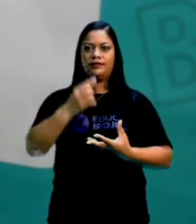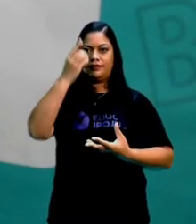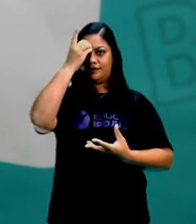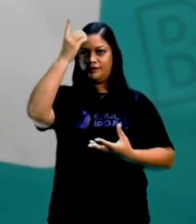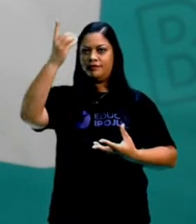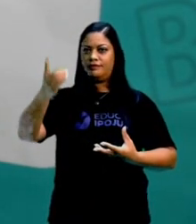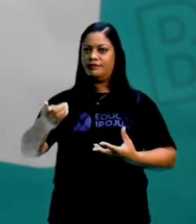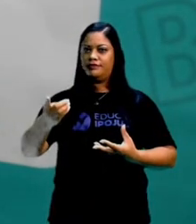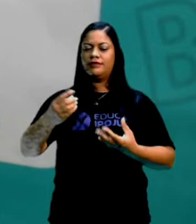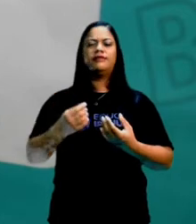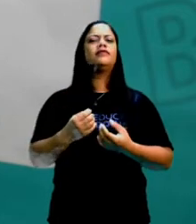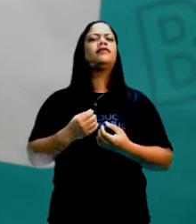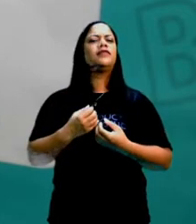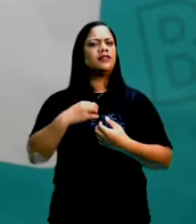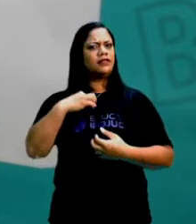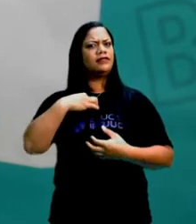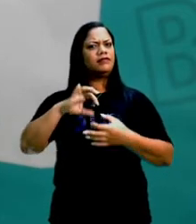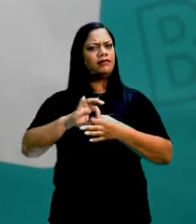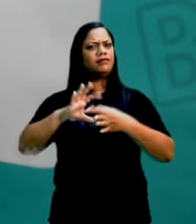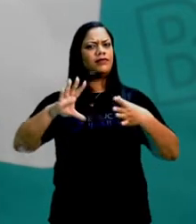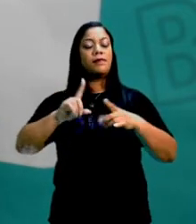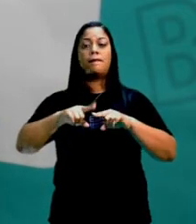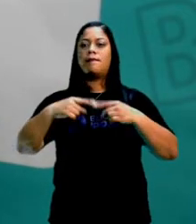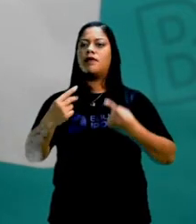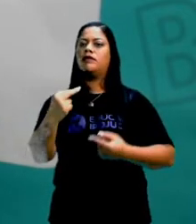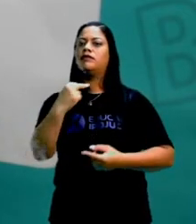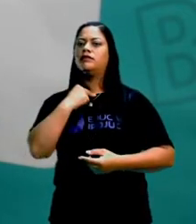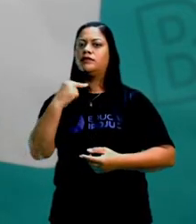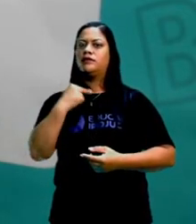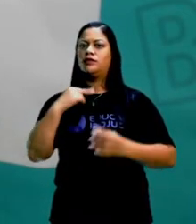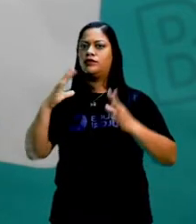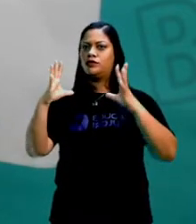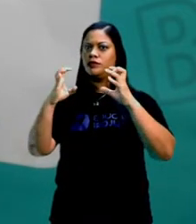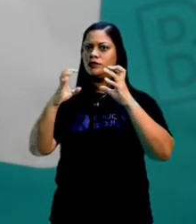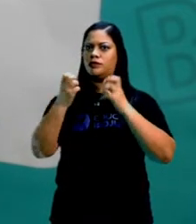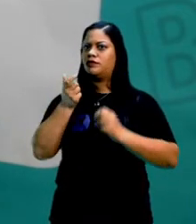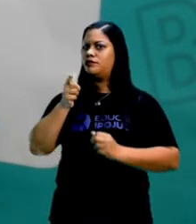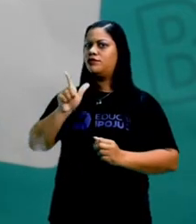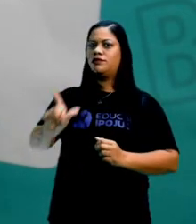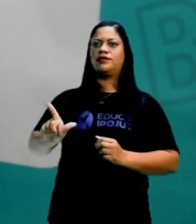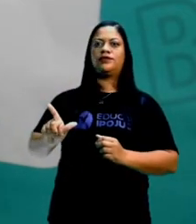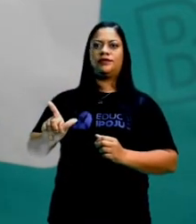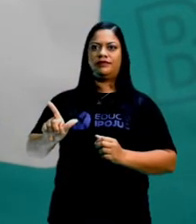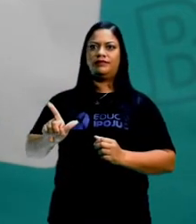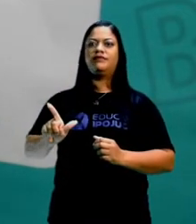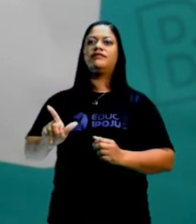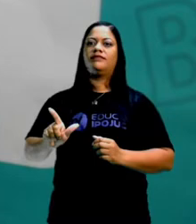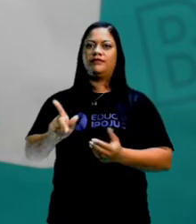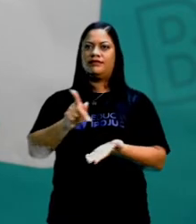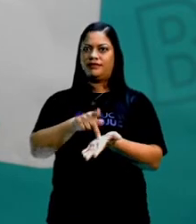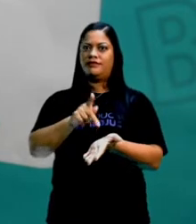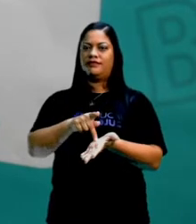ideias, para expressar a minha opinião, mas eu não posso brigar com o outro por conta disso, na verdade.